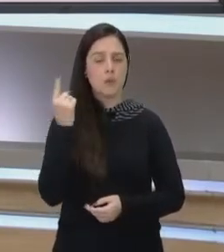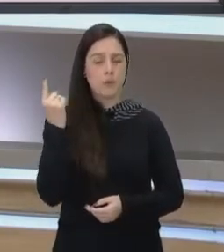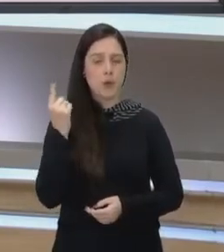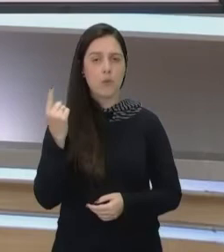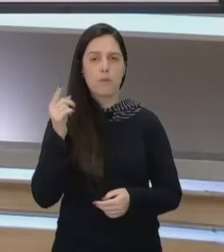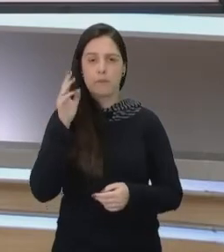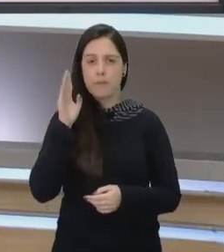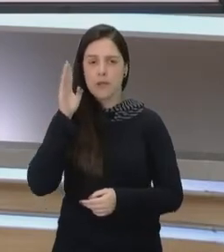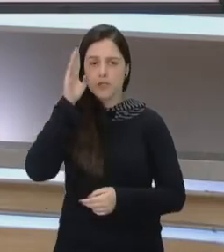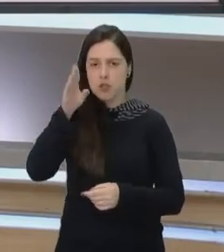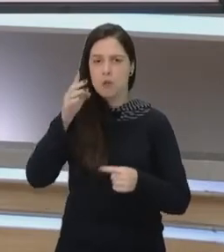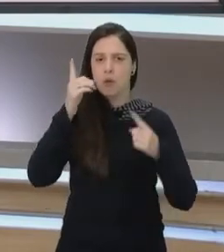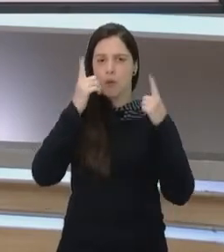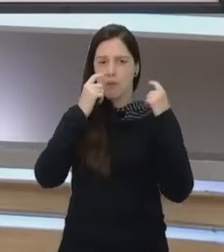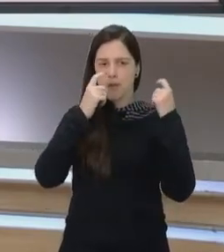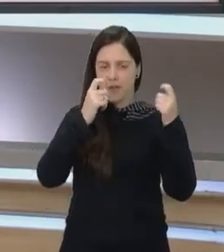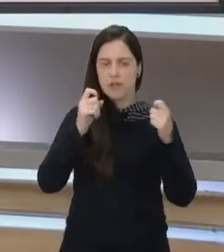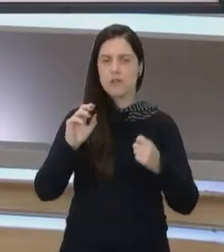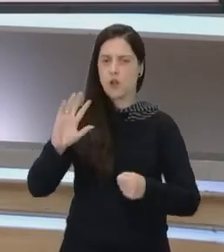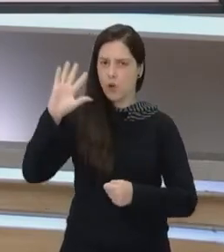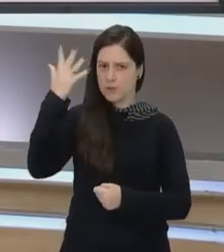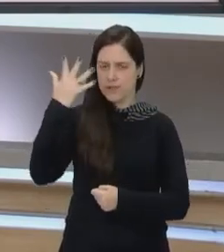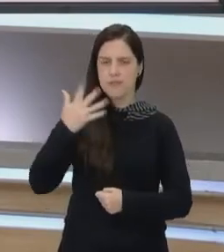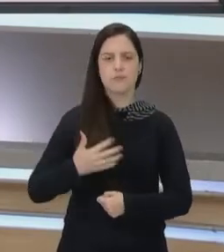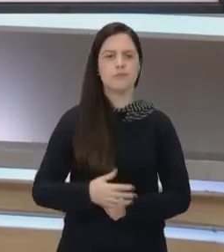do porquê que a violência de gênero acontece.